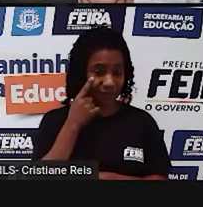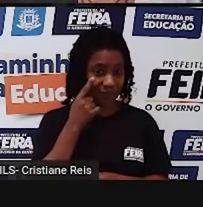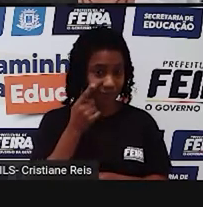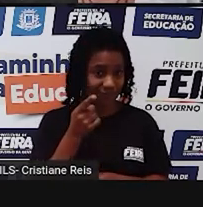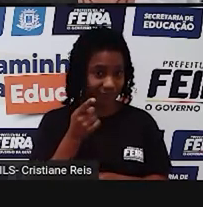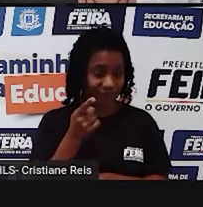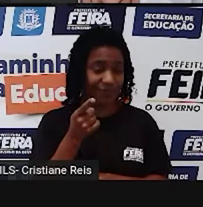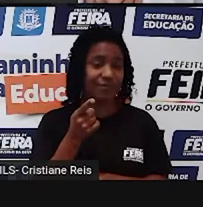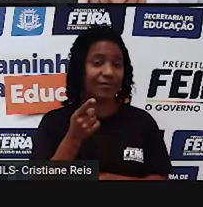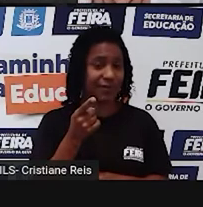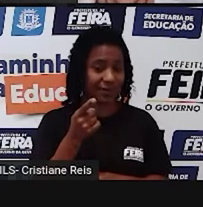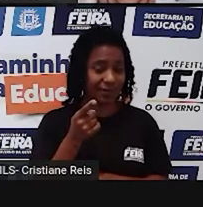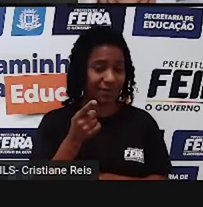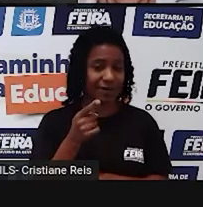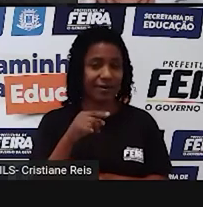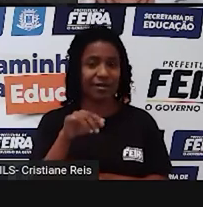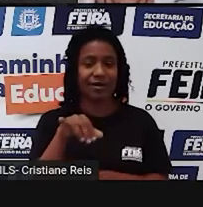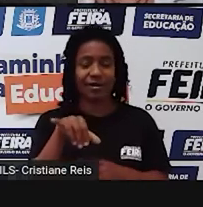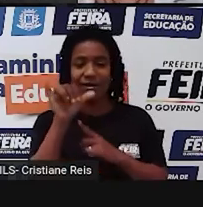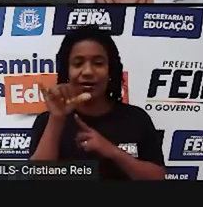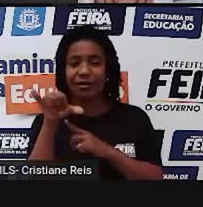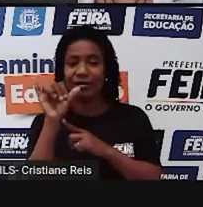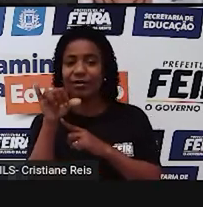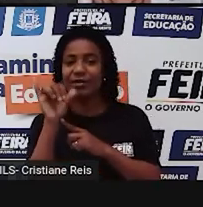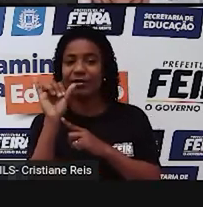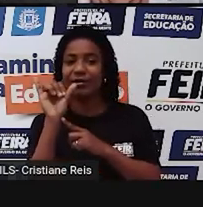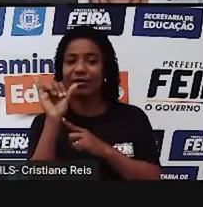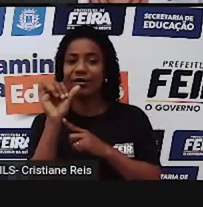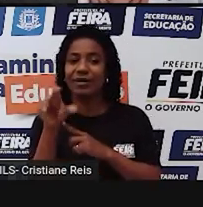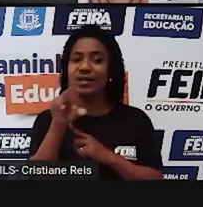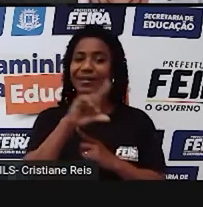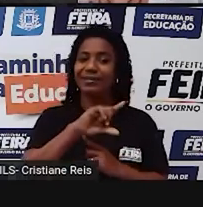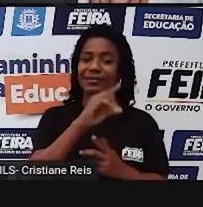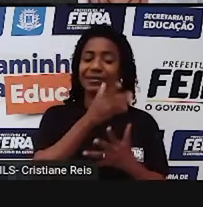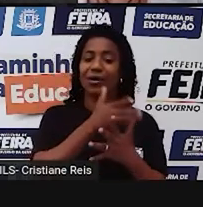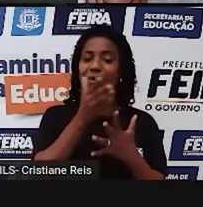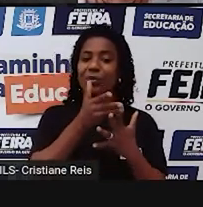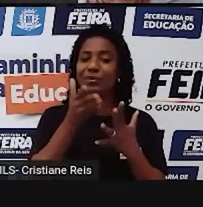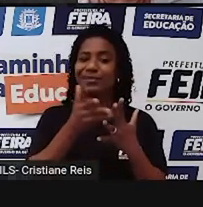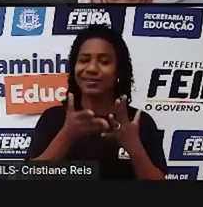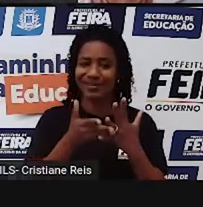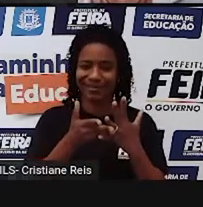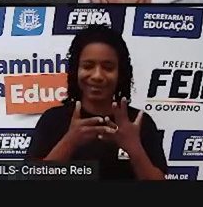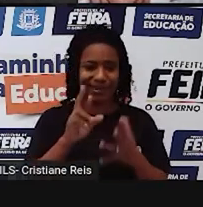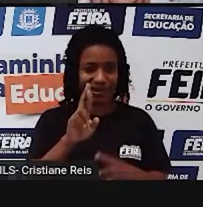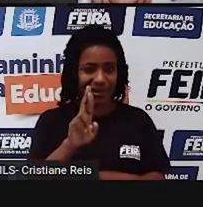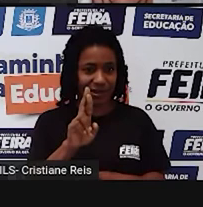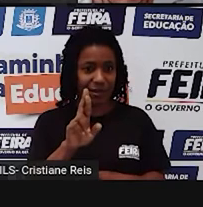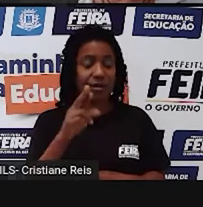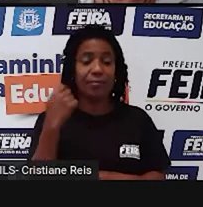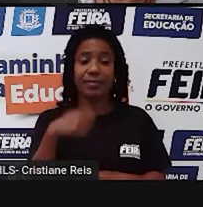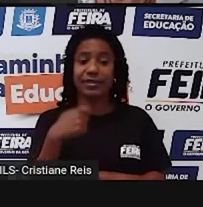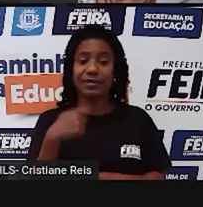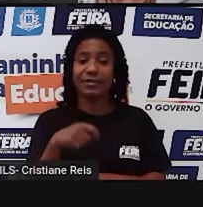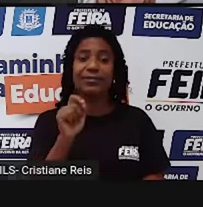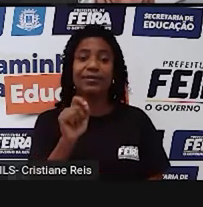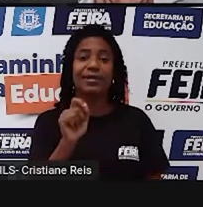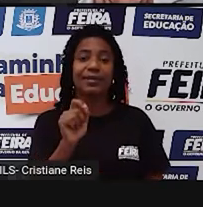Y e antes dele, do Y, nós temos uma consoante. Então, o é que nós vamos fazer? T,